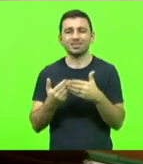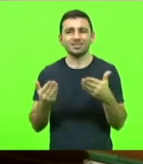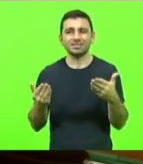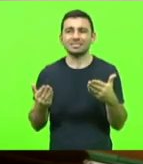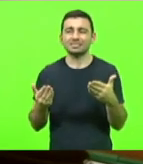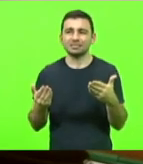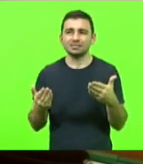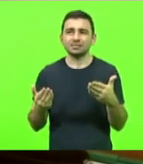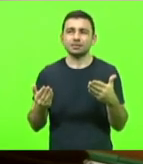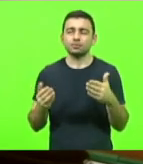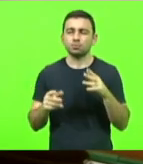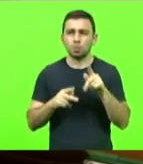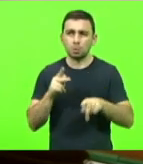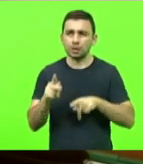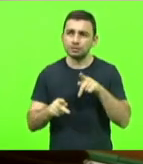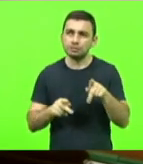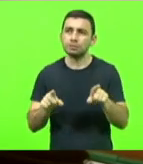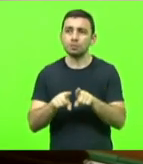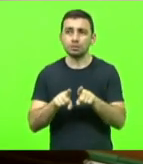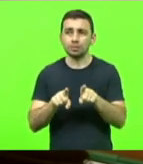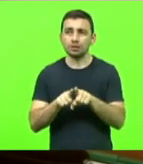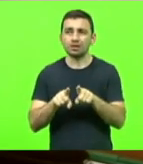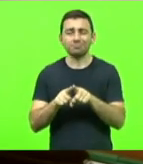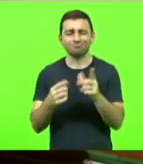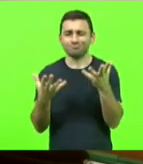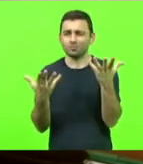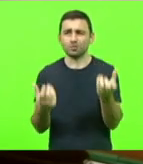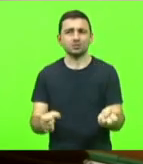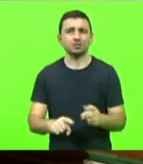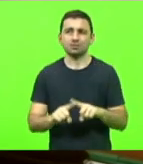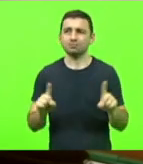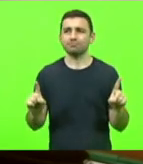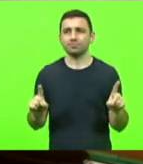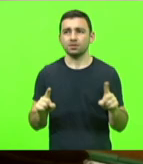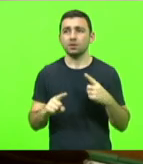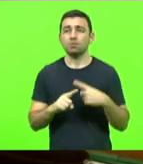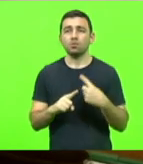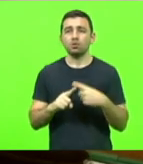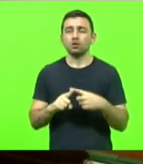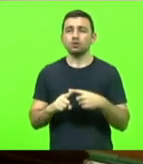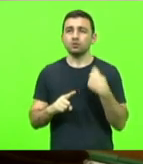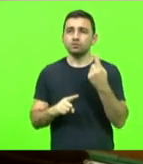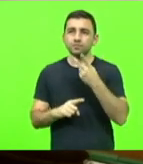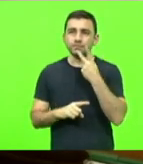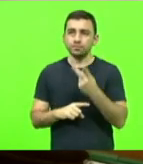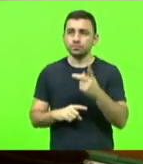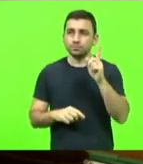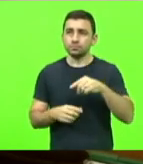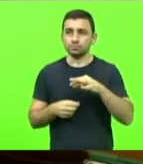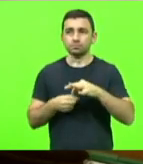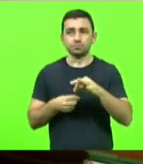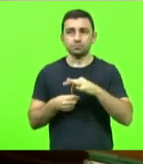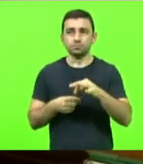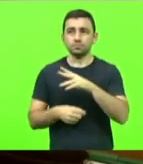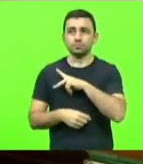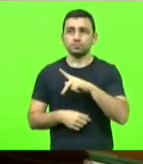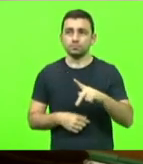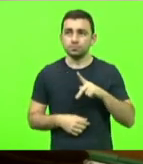e para a comunidade inaceitável, hoje estamos falando de uma instituição pública,